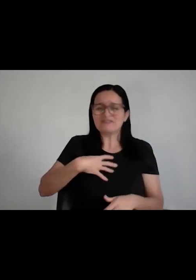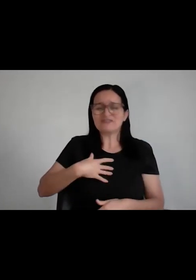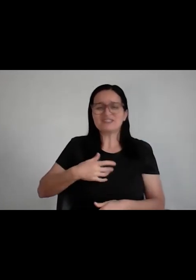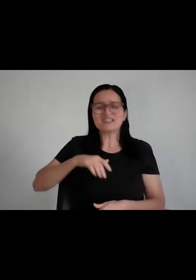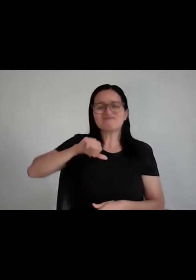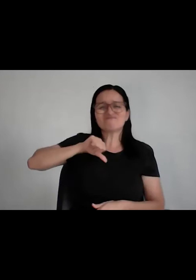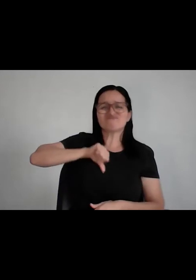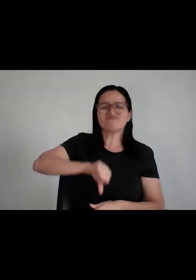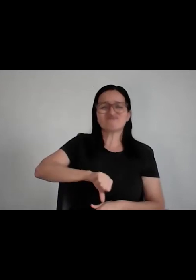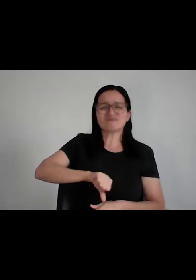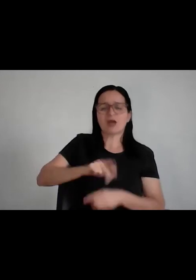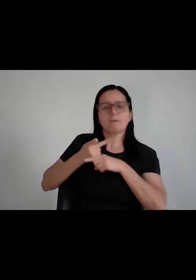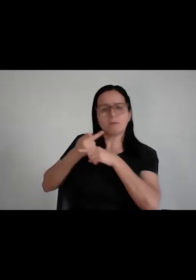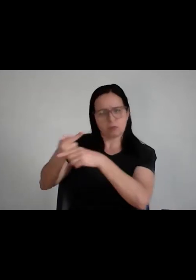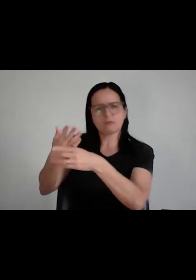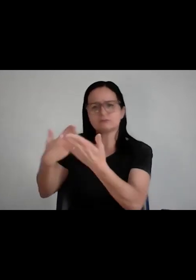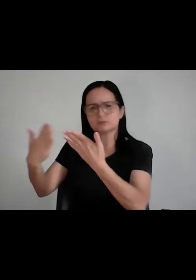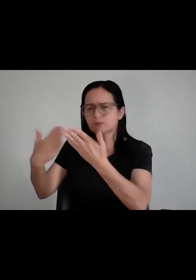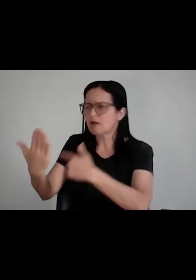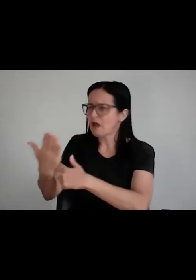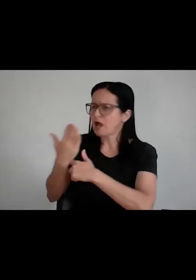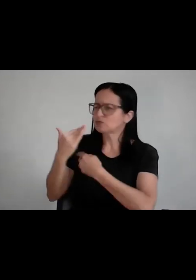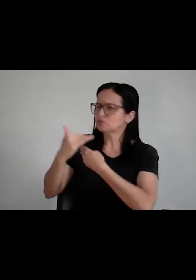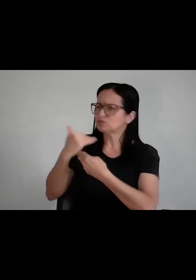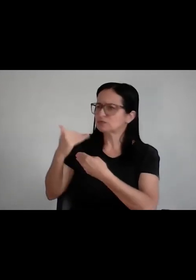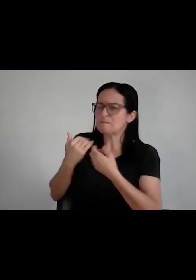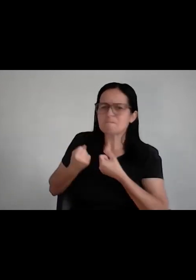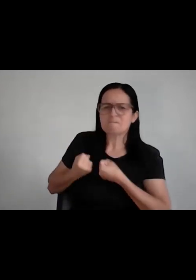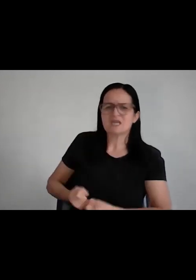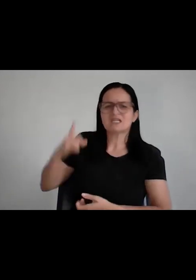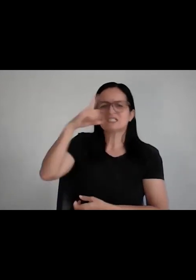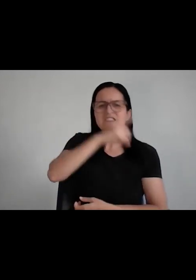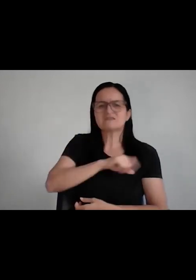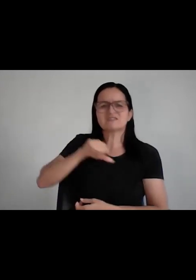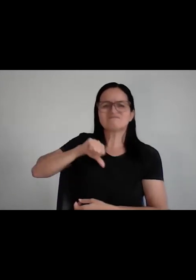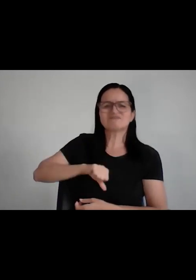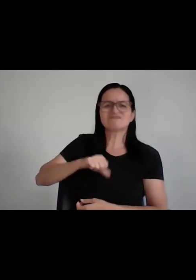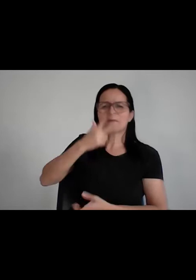coisas, vai buscar ajuda, porque é pesado e você pode ficar uma vida inteira se sabotando.